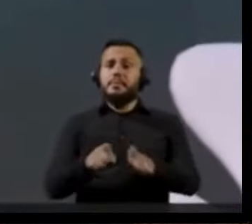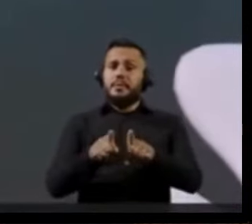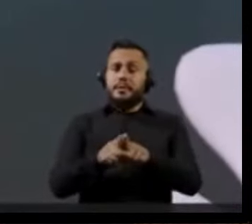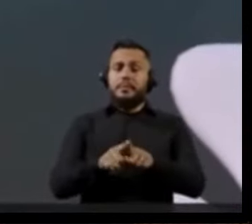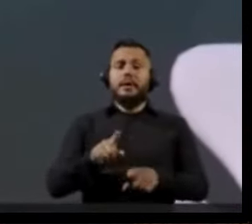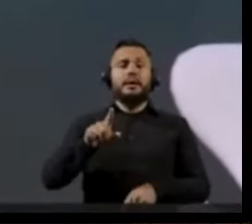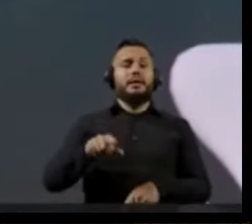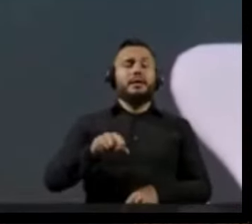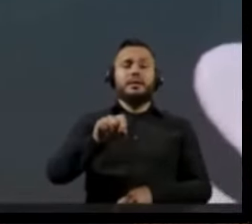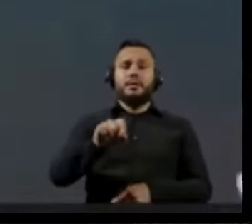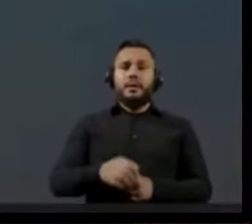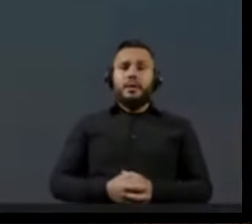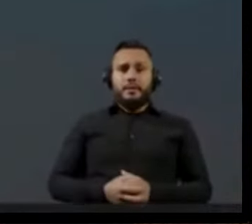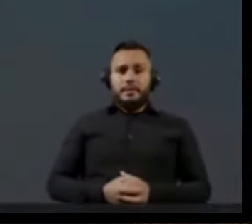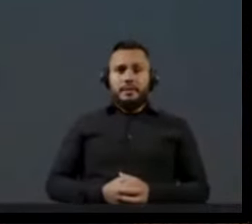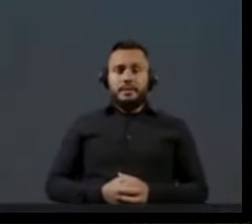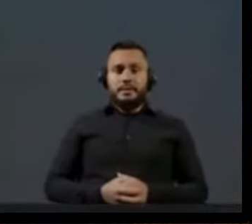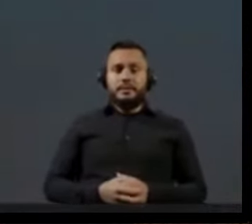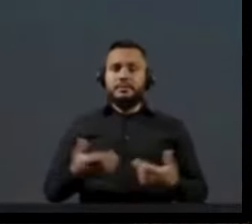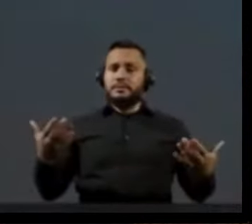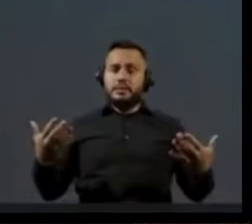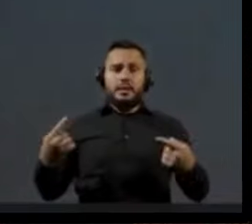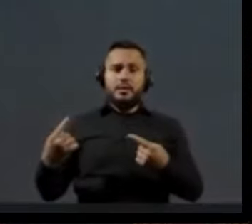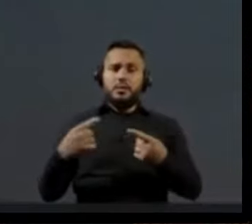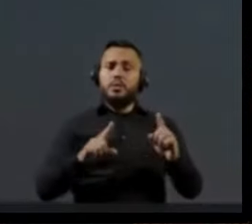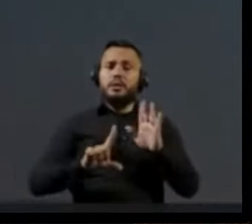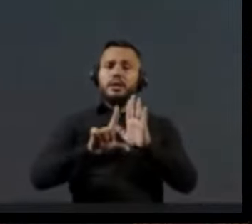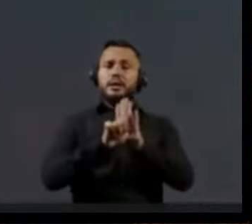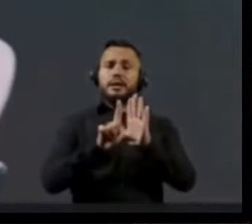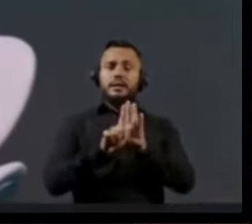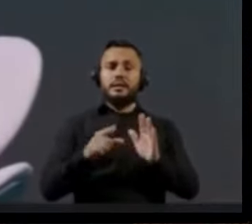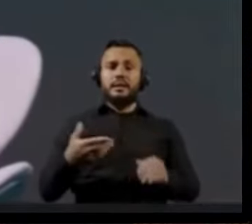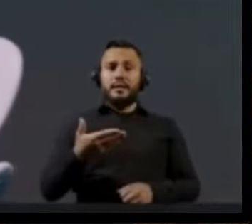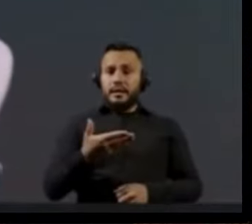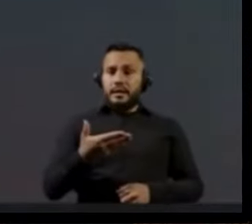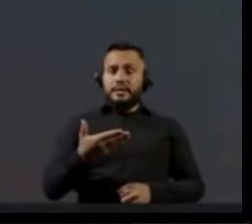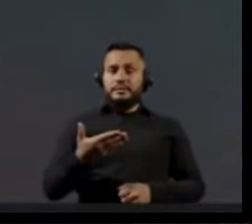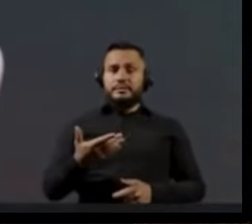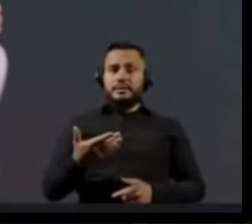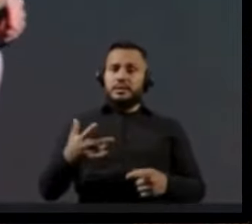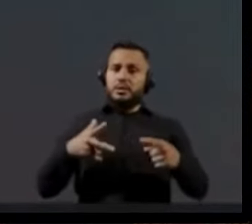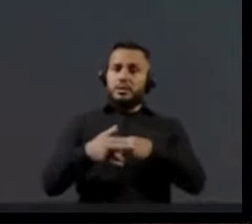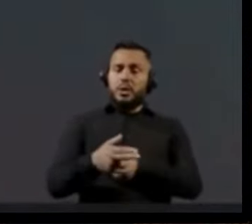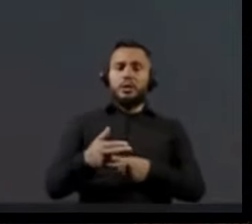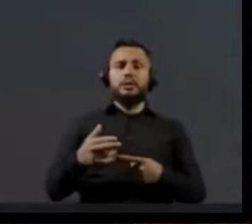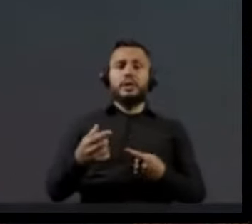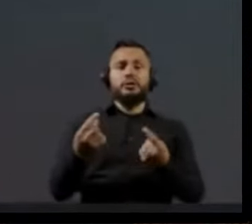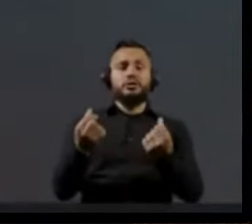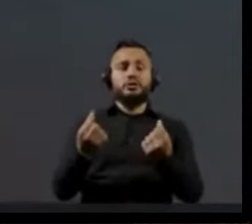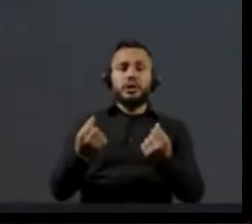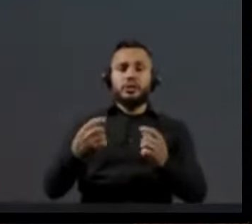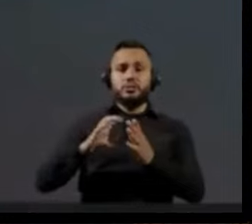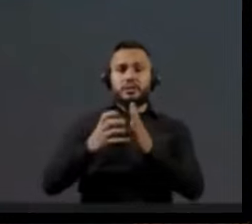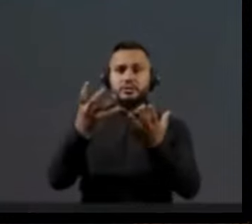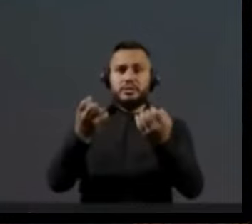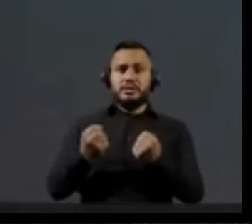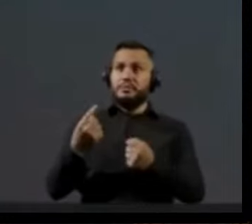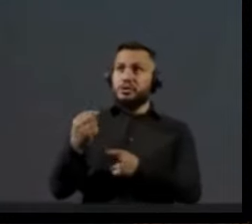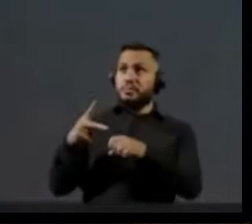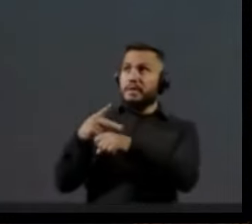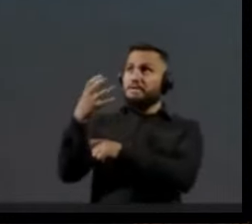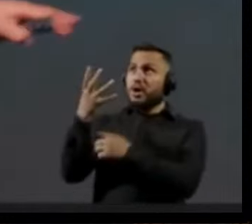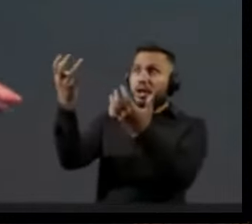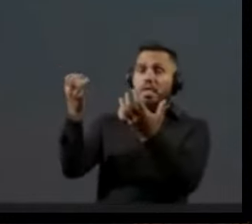uma burla a lei que proíbe partidos políticos receberem dinheiro de fora. Que agora os partidos políticos se